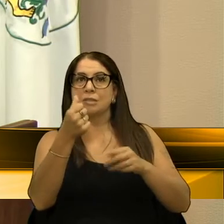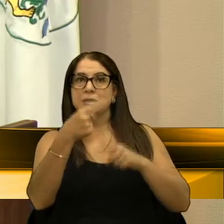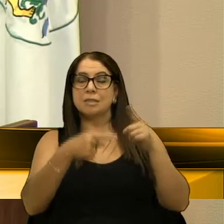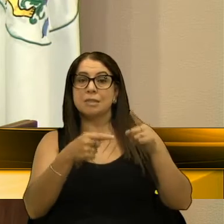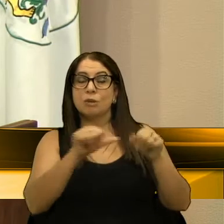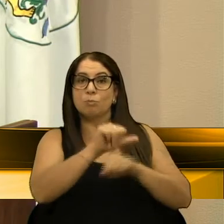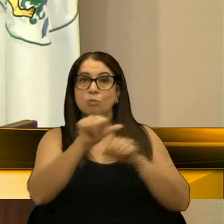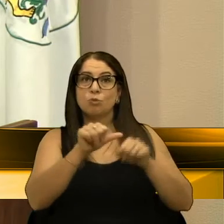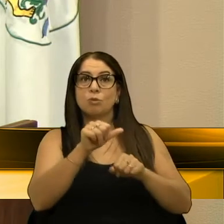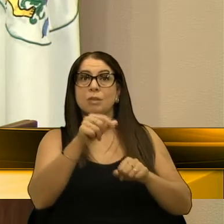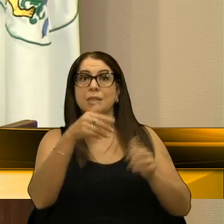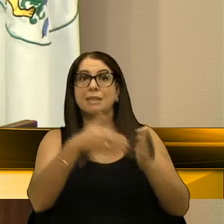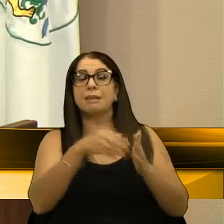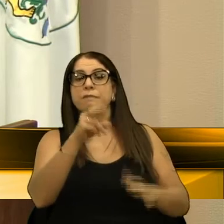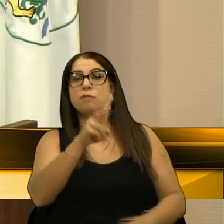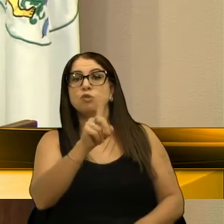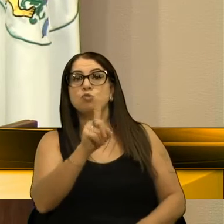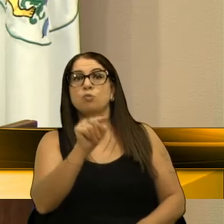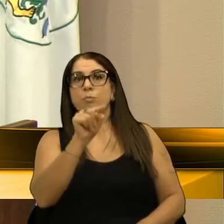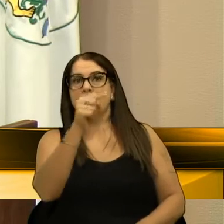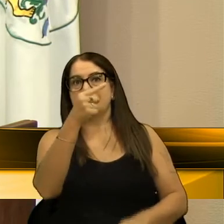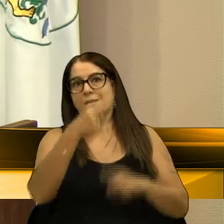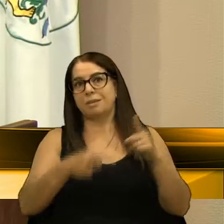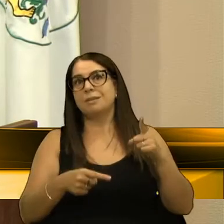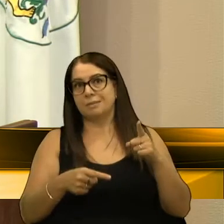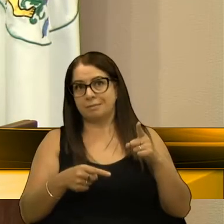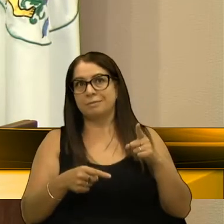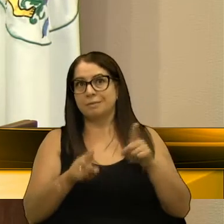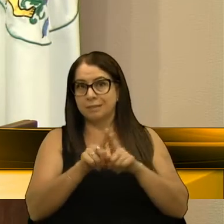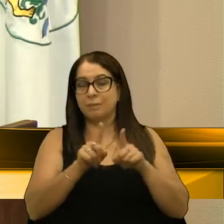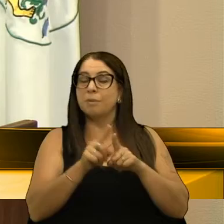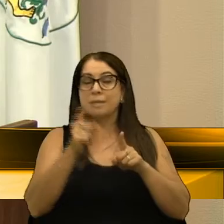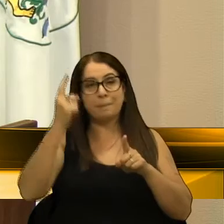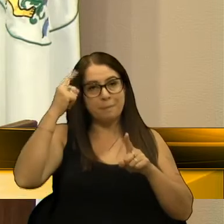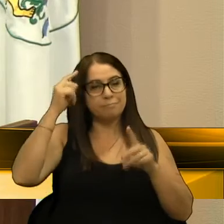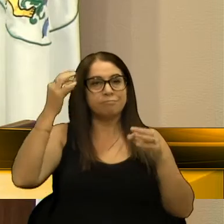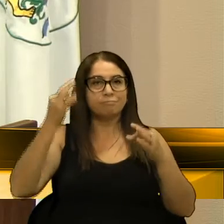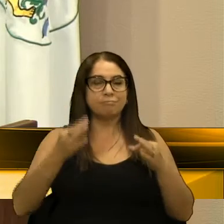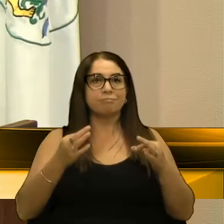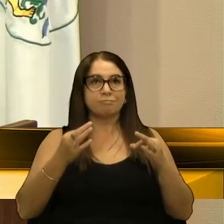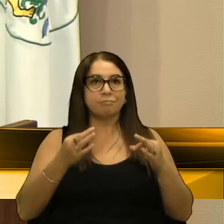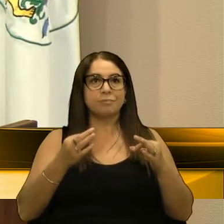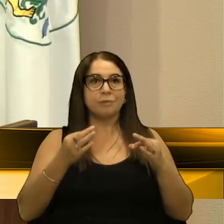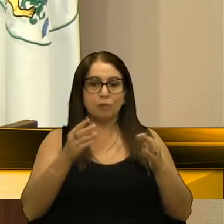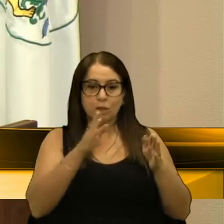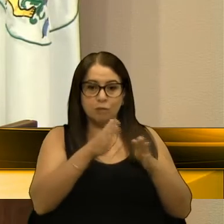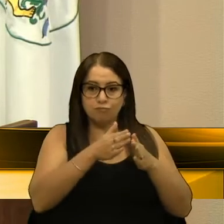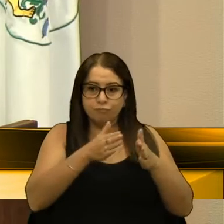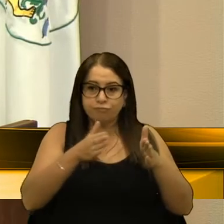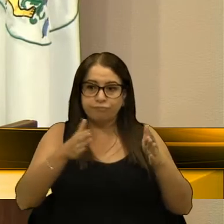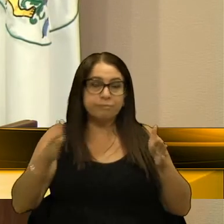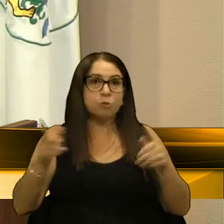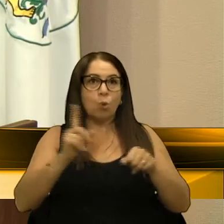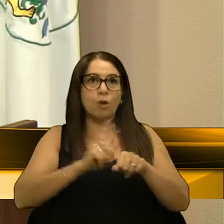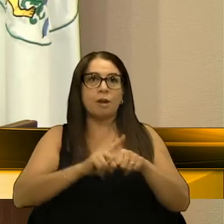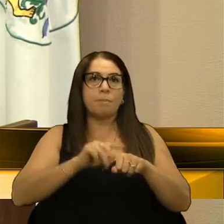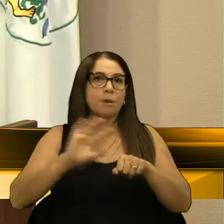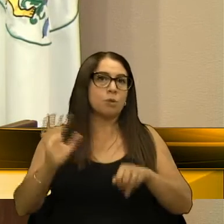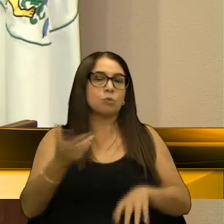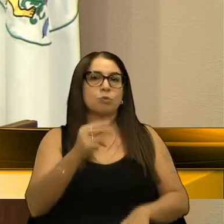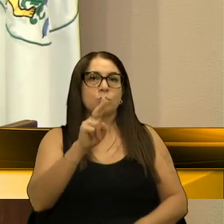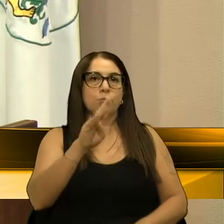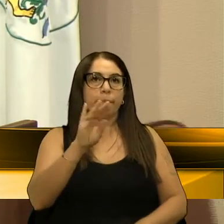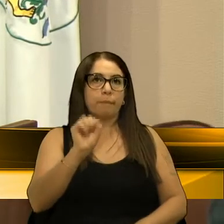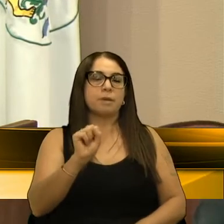até às 21h30. Então, esse pensamento vai ser, com certeza, estendido para todas as UBSs de